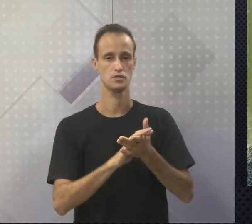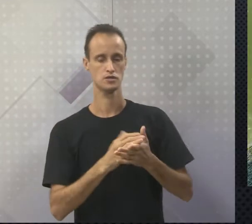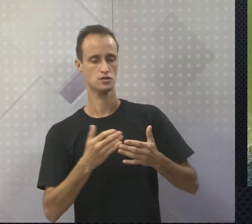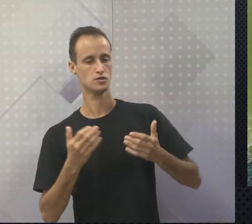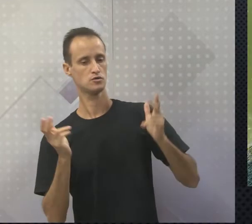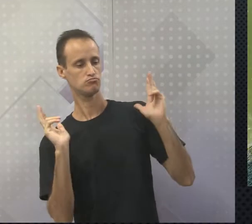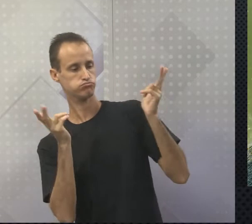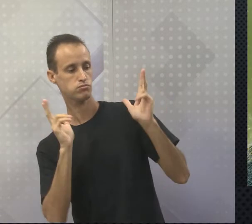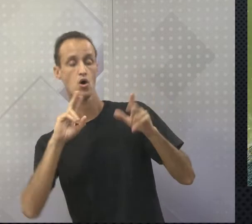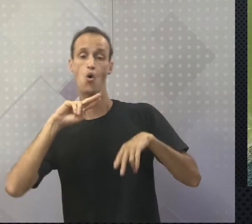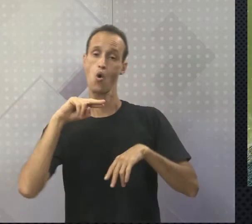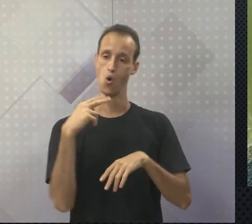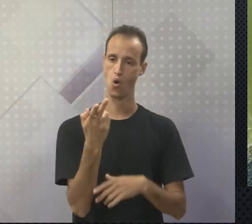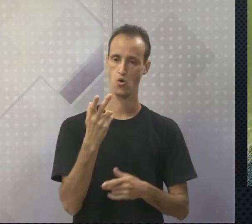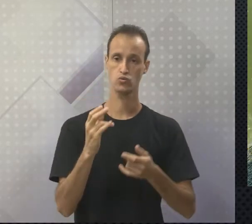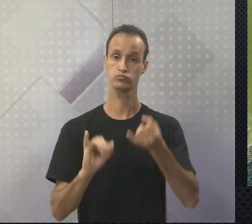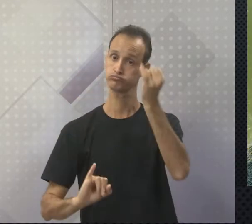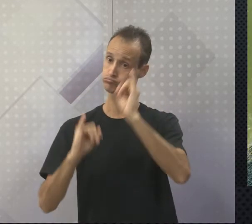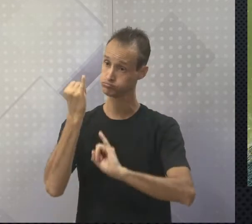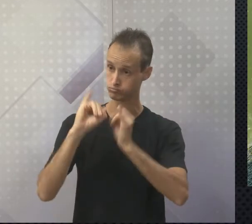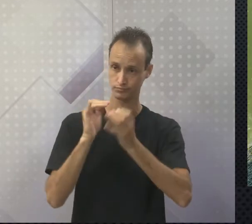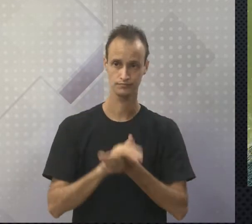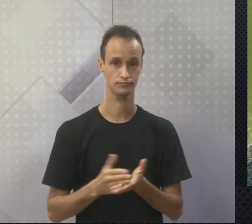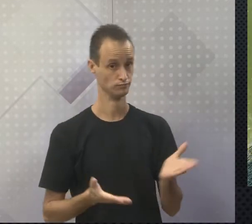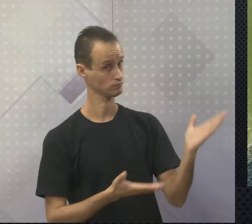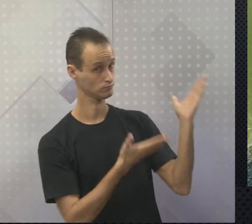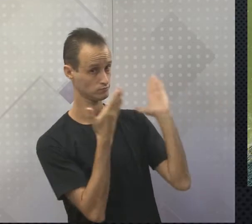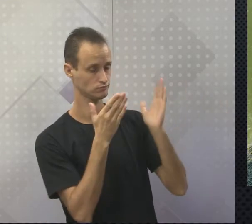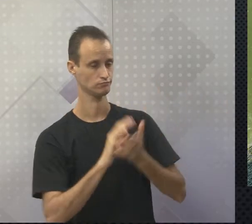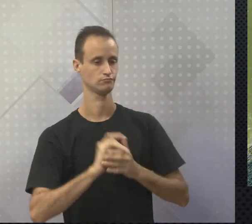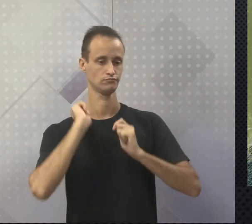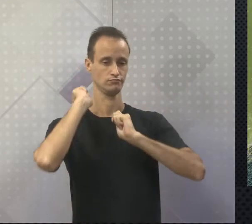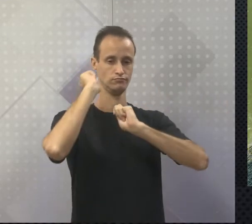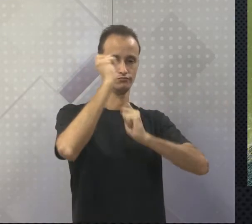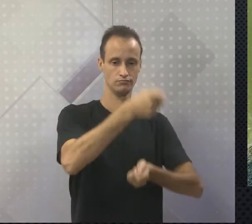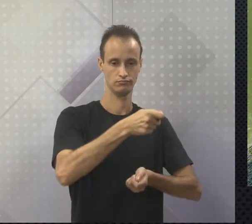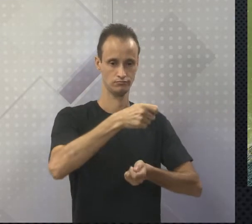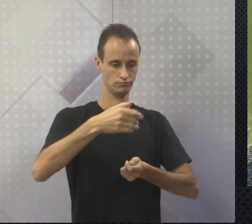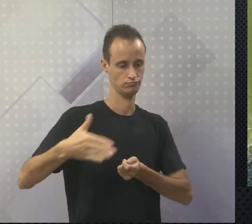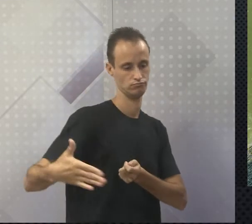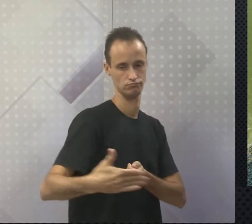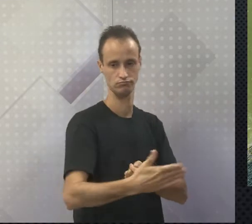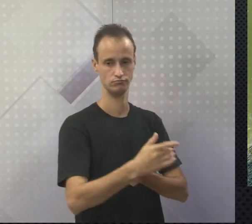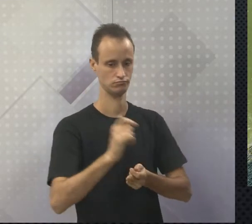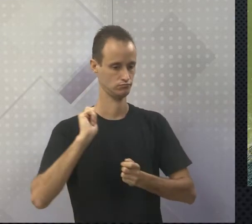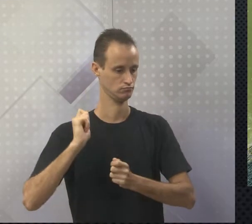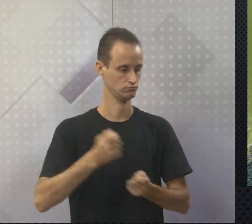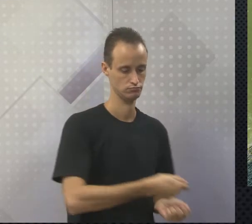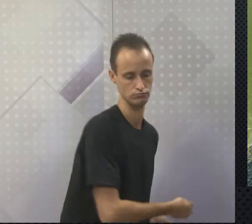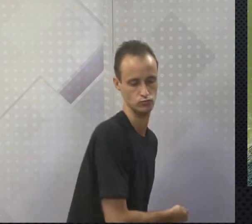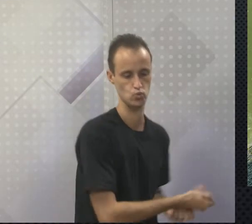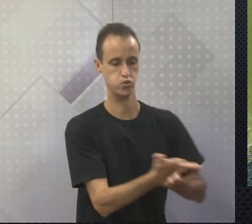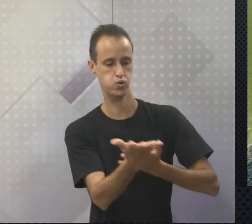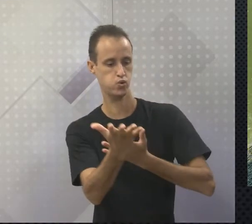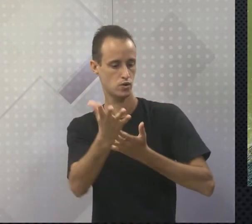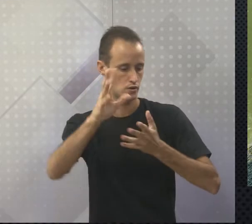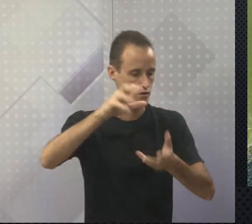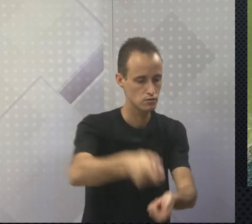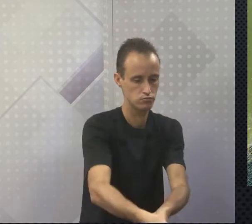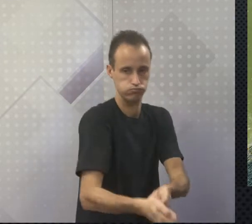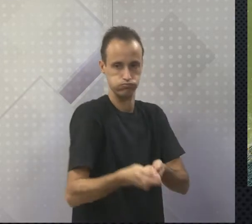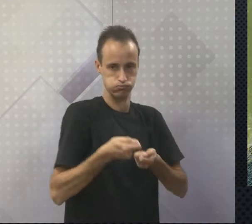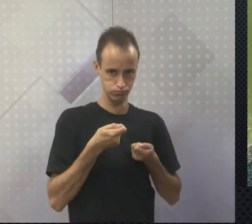Como vocês estão vendo aí na imagem, uma pesca mais artesanal, com a rede de arrasto. Então, a